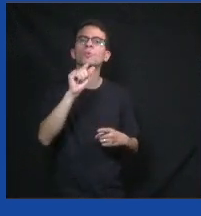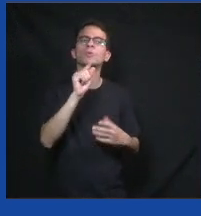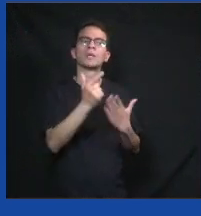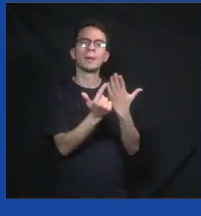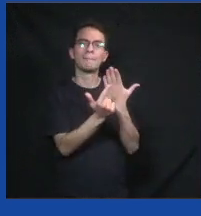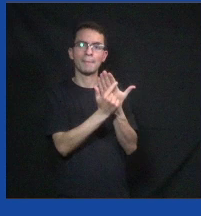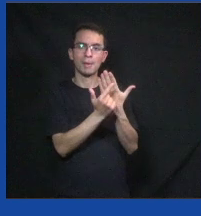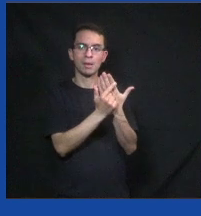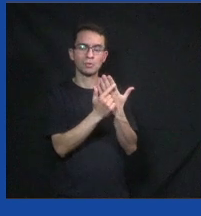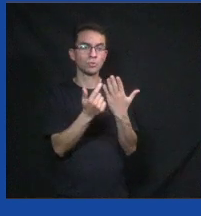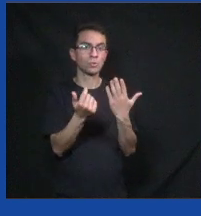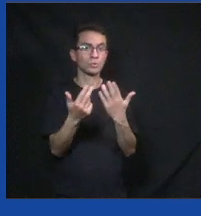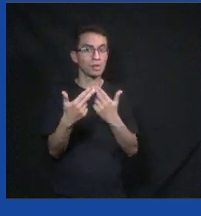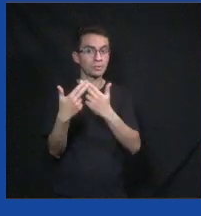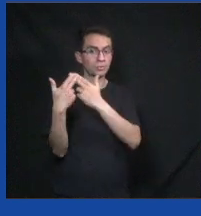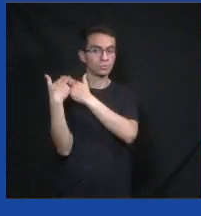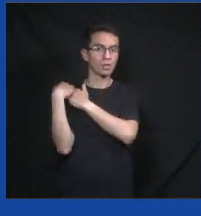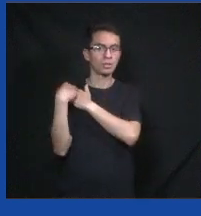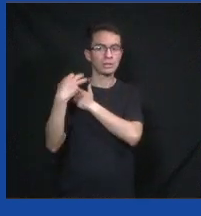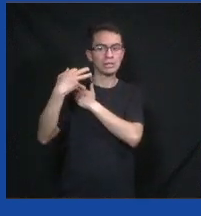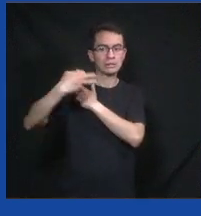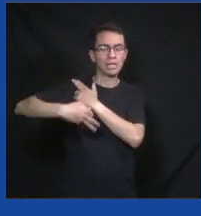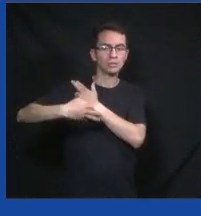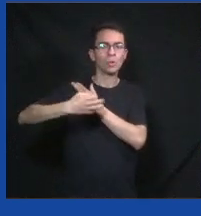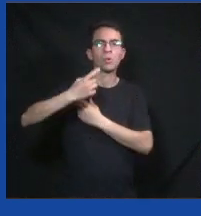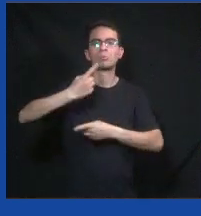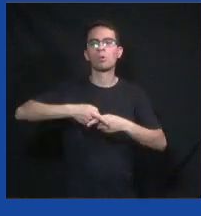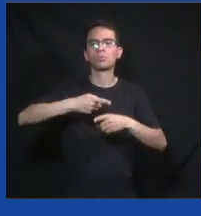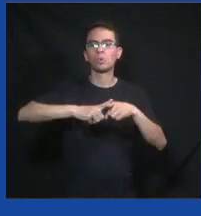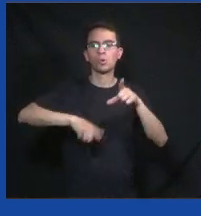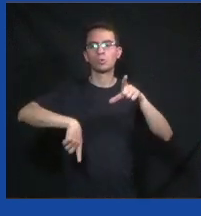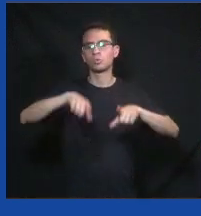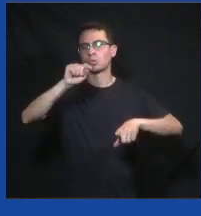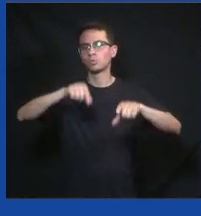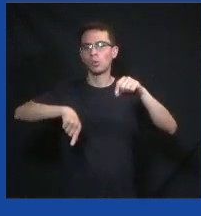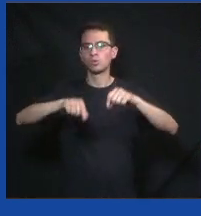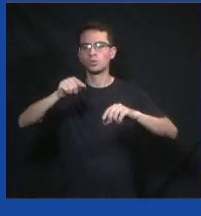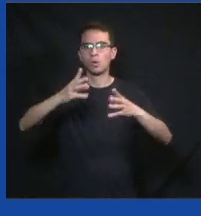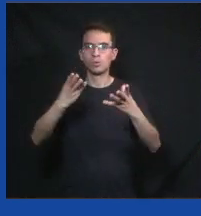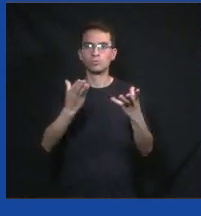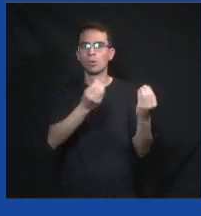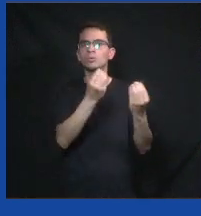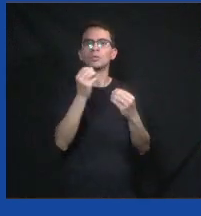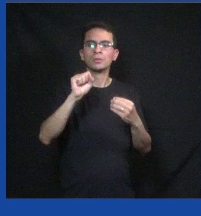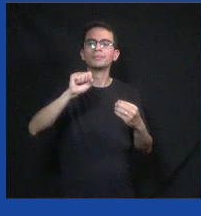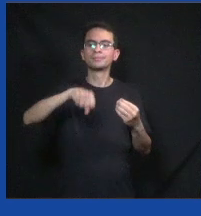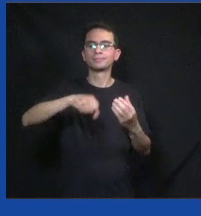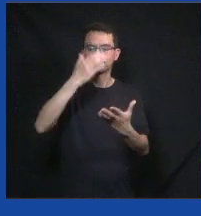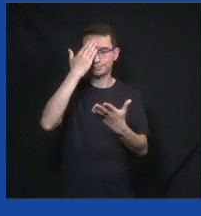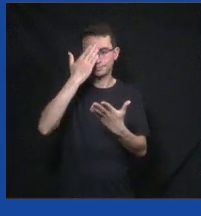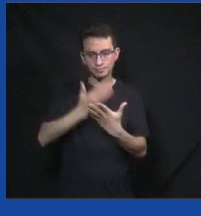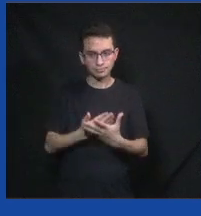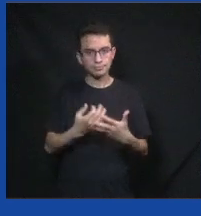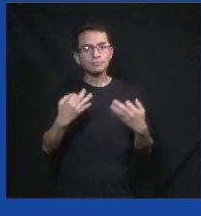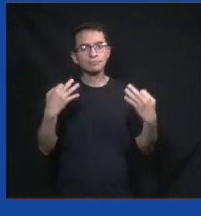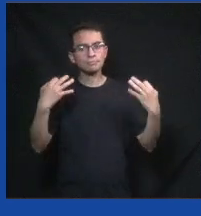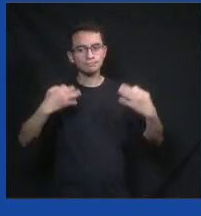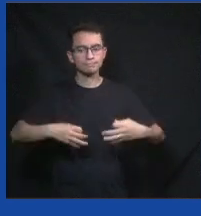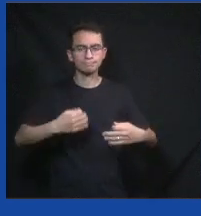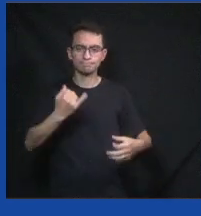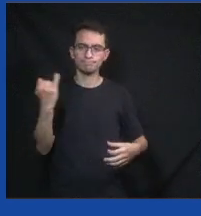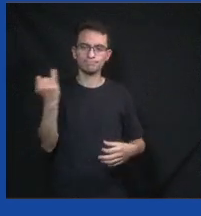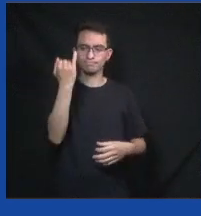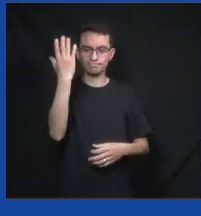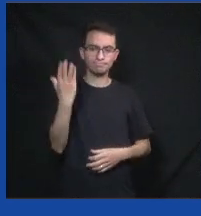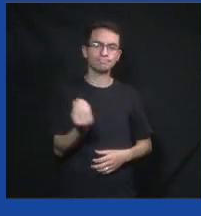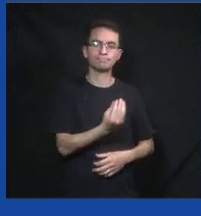muito forte e debater democracia para todos que acreditam na democracia em si é algo muito importante. Fico